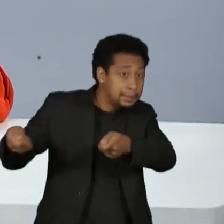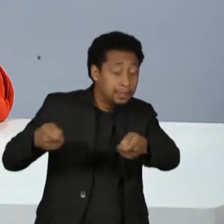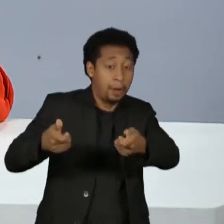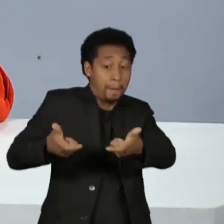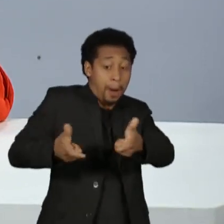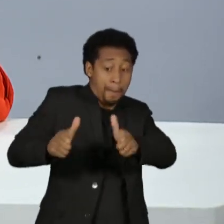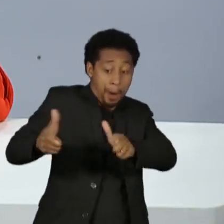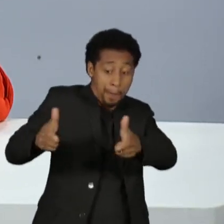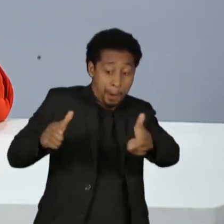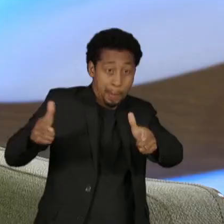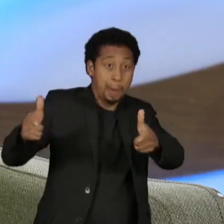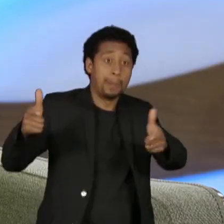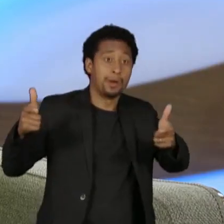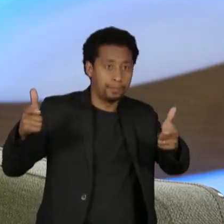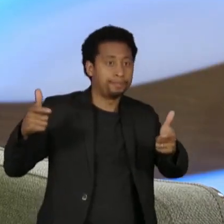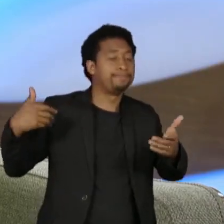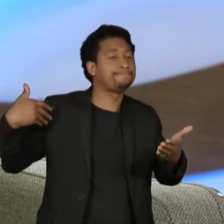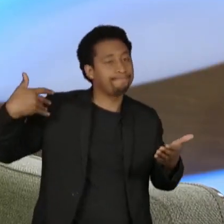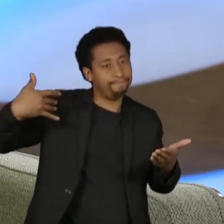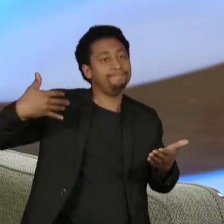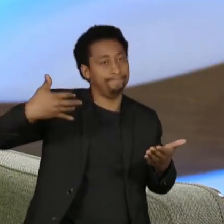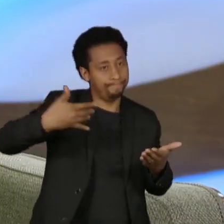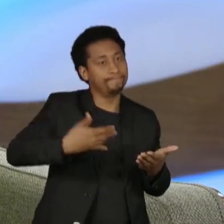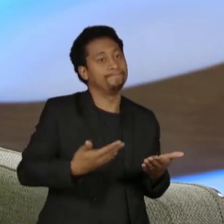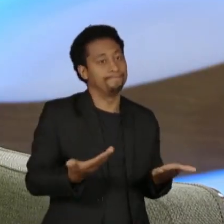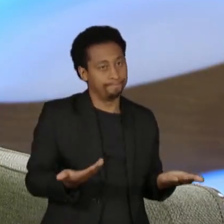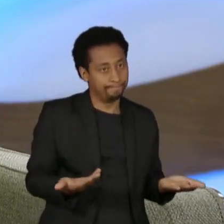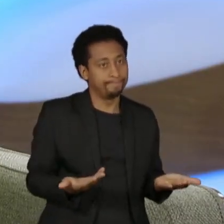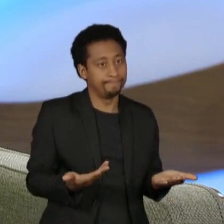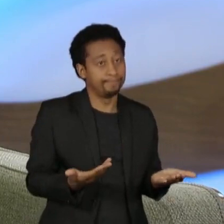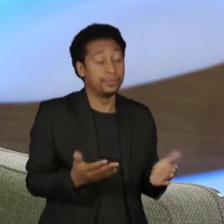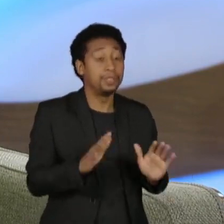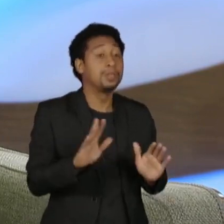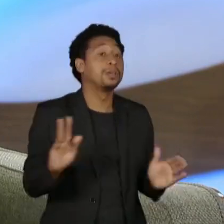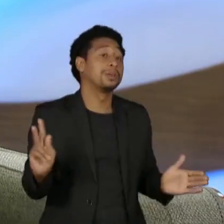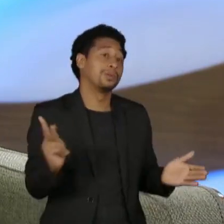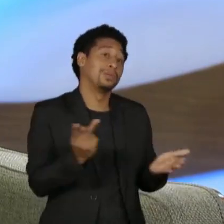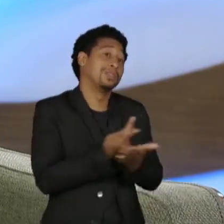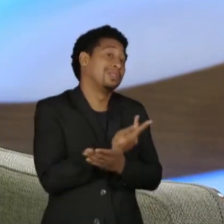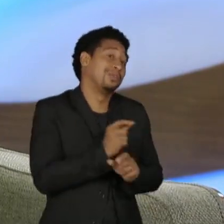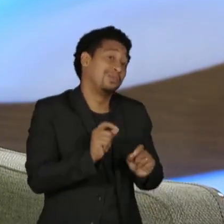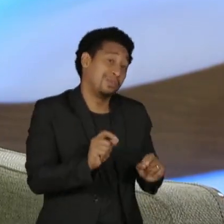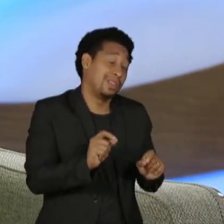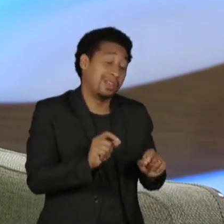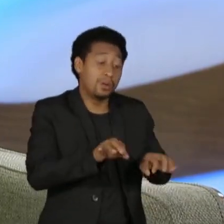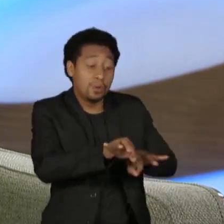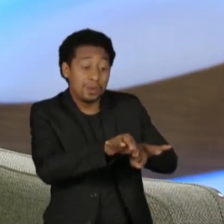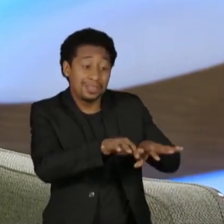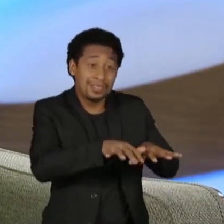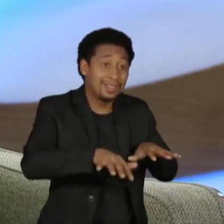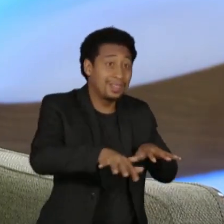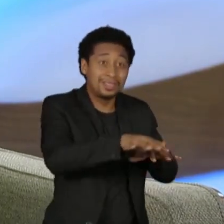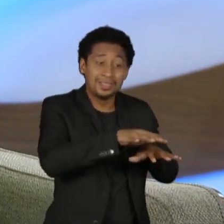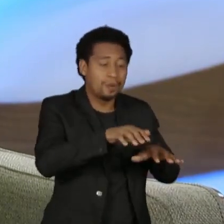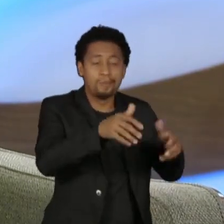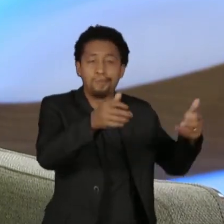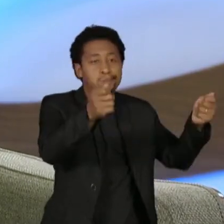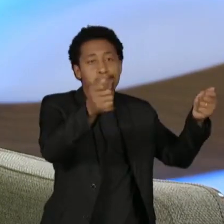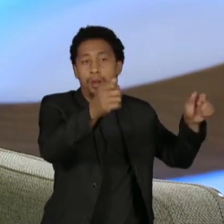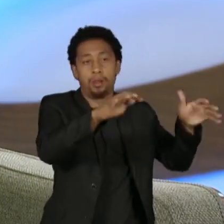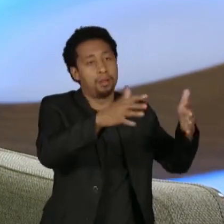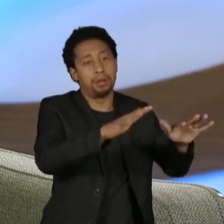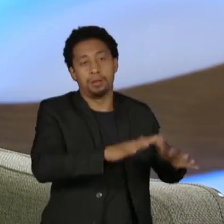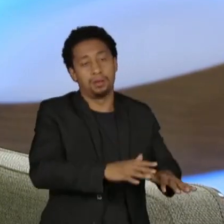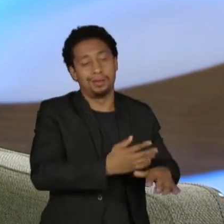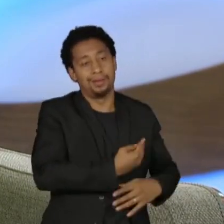nos últimos anos e que gerou uma desorganização do modo de vida. Então, do ponto